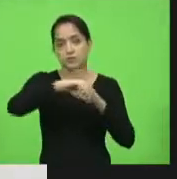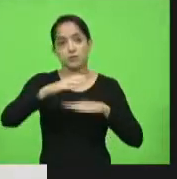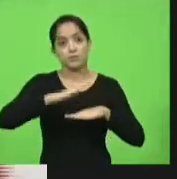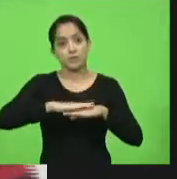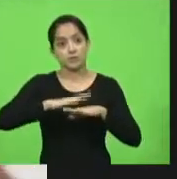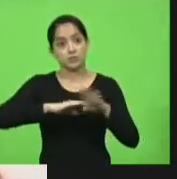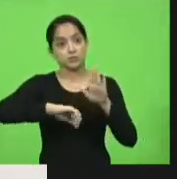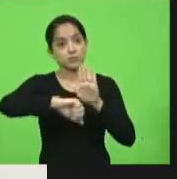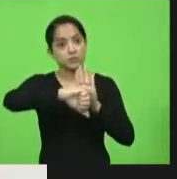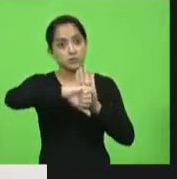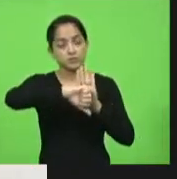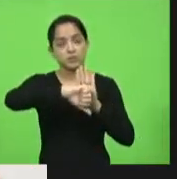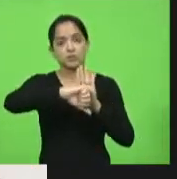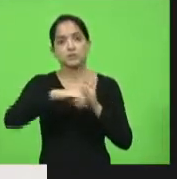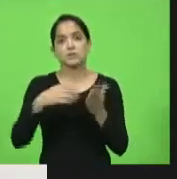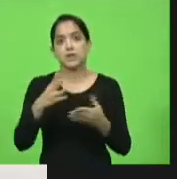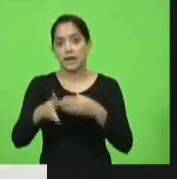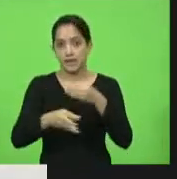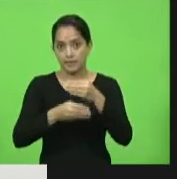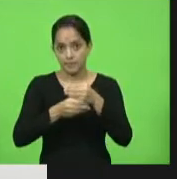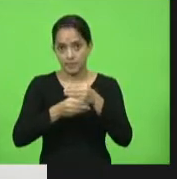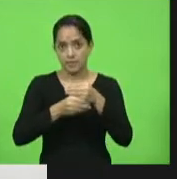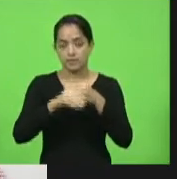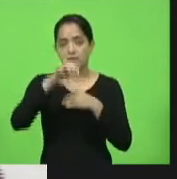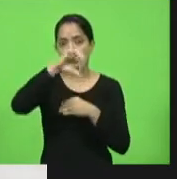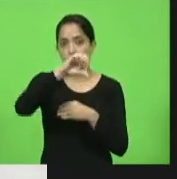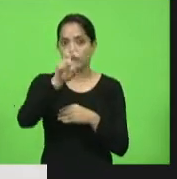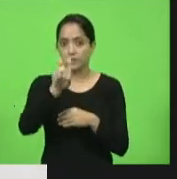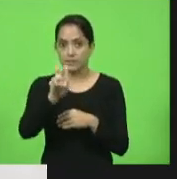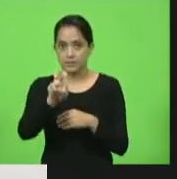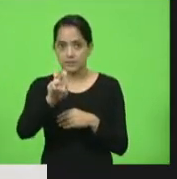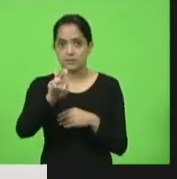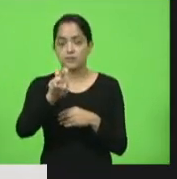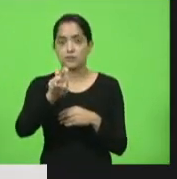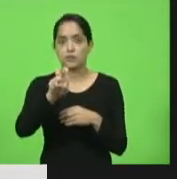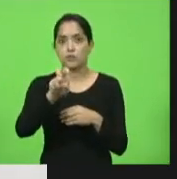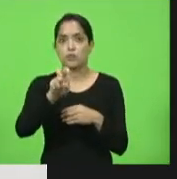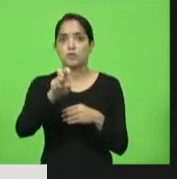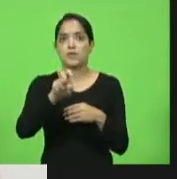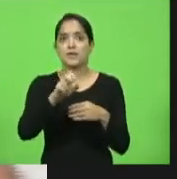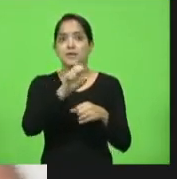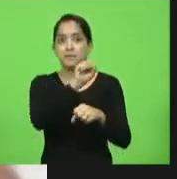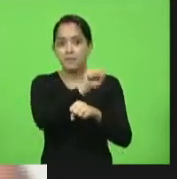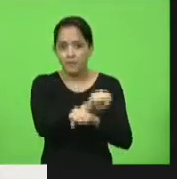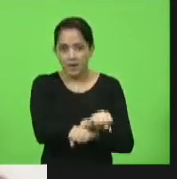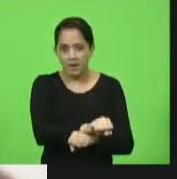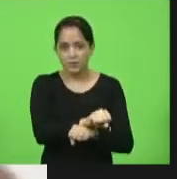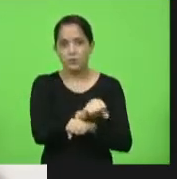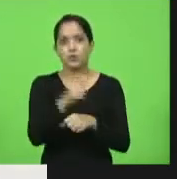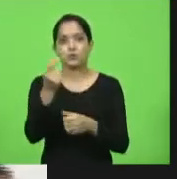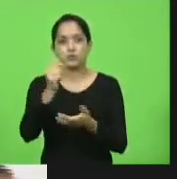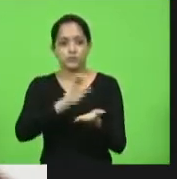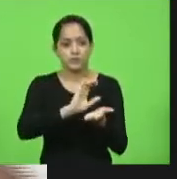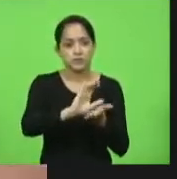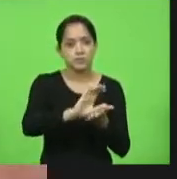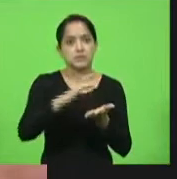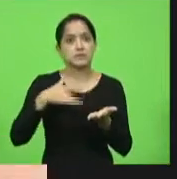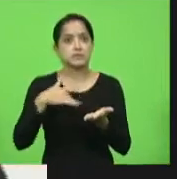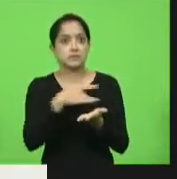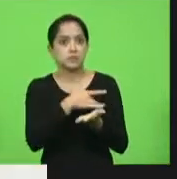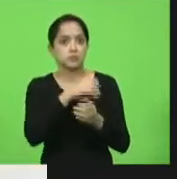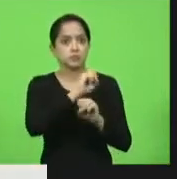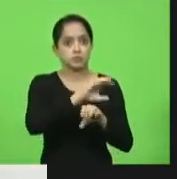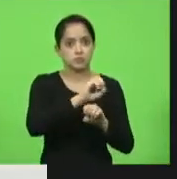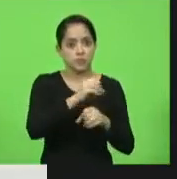A emenda 95 que congelou os investimentos em saúde e educação por